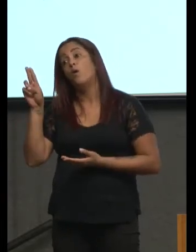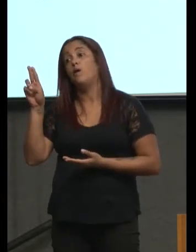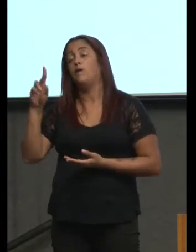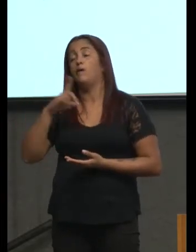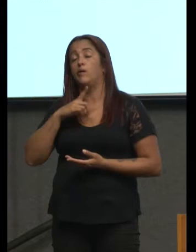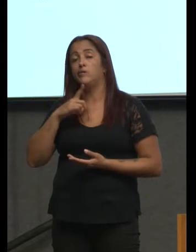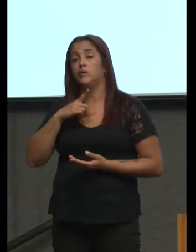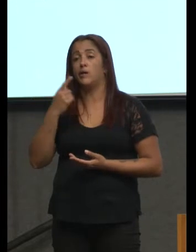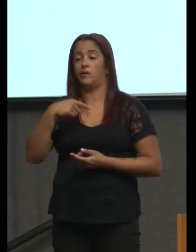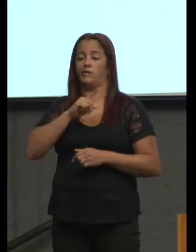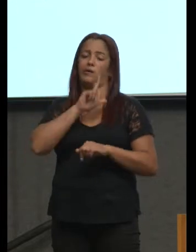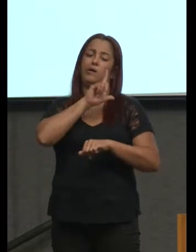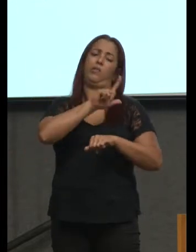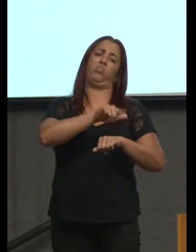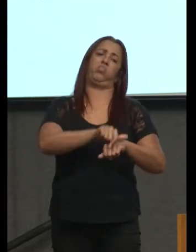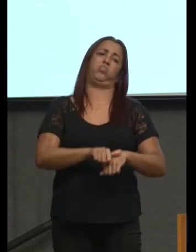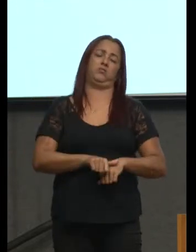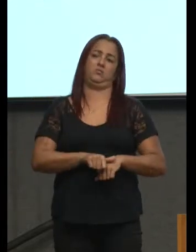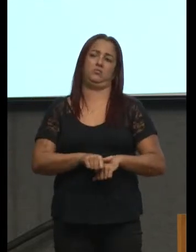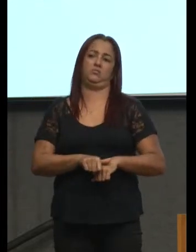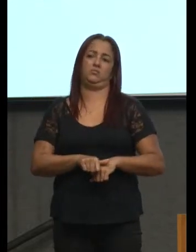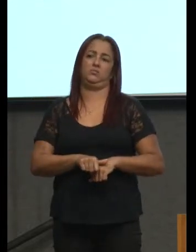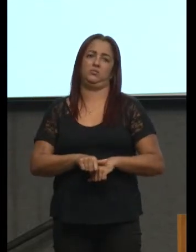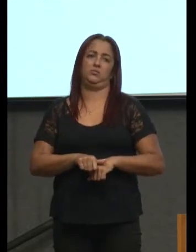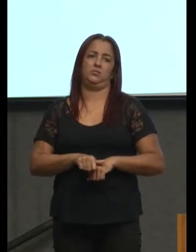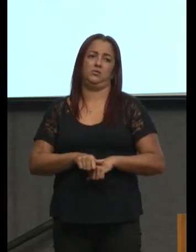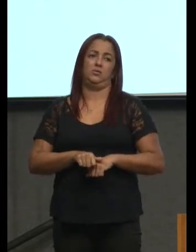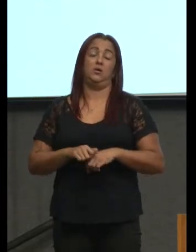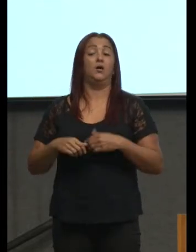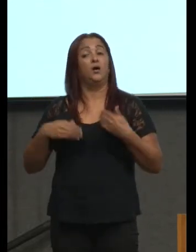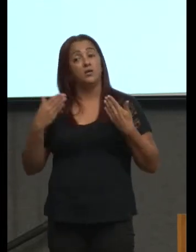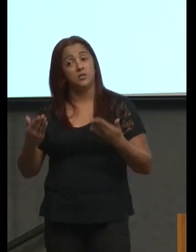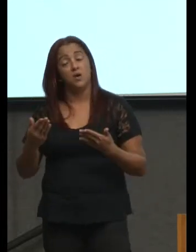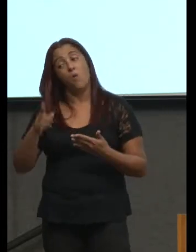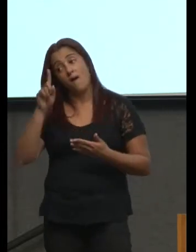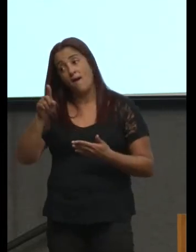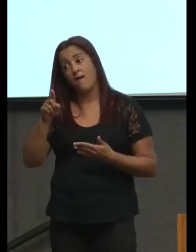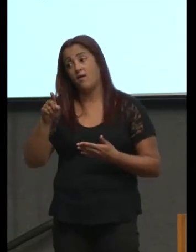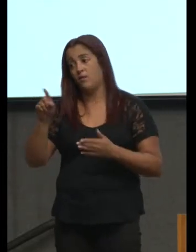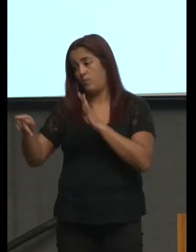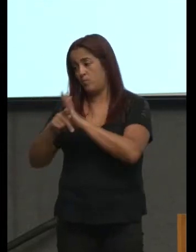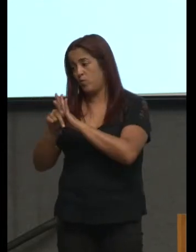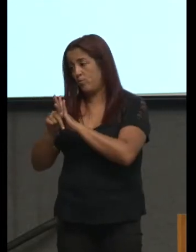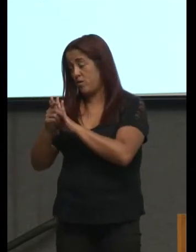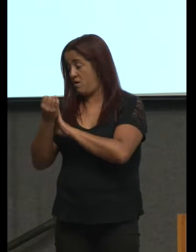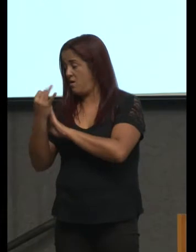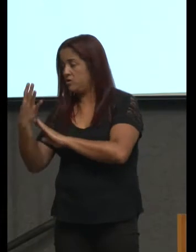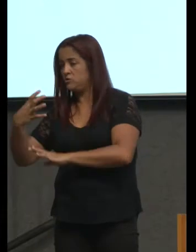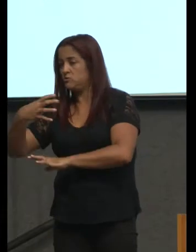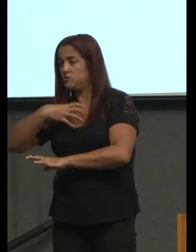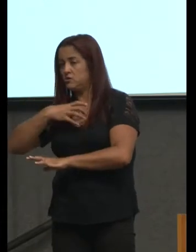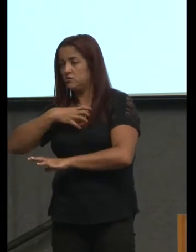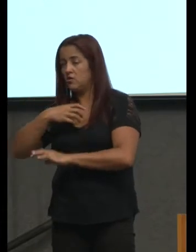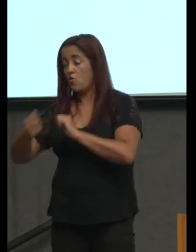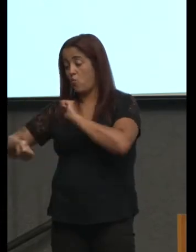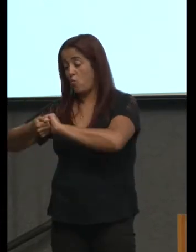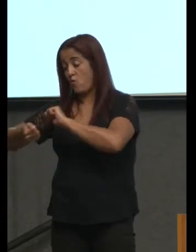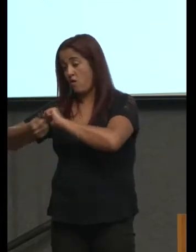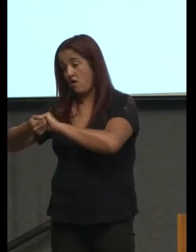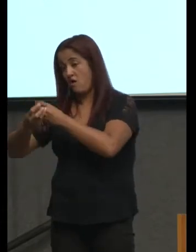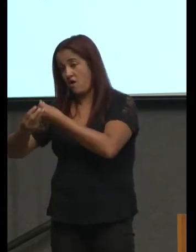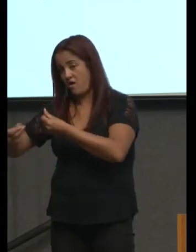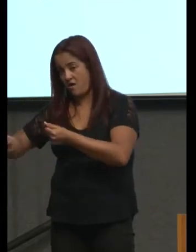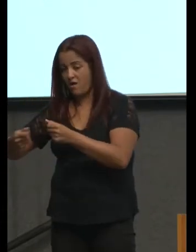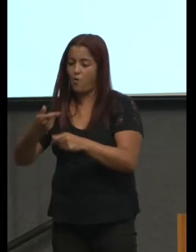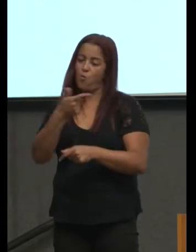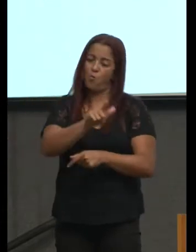nos é dada então isso vale tanto para aspecto qualitativo quanto quantitativo ou